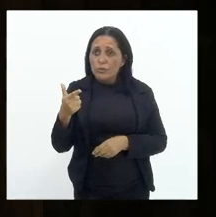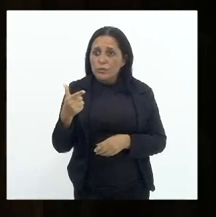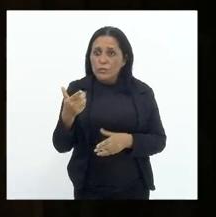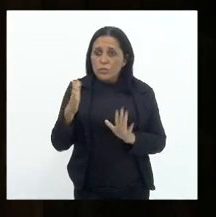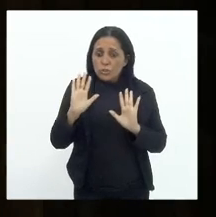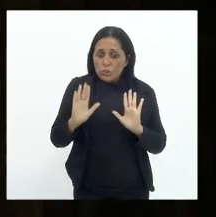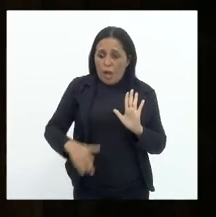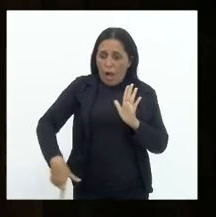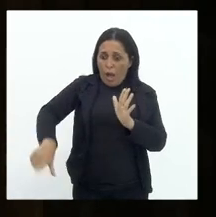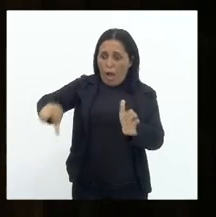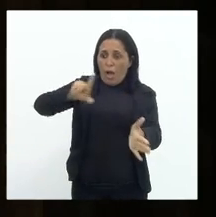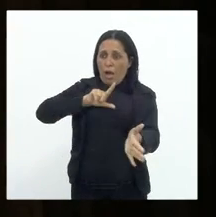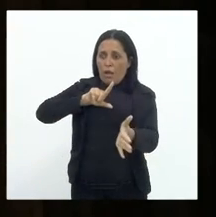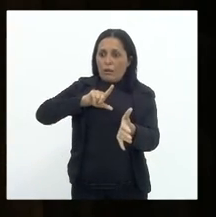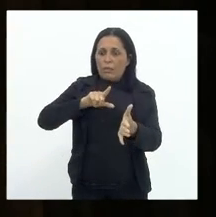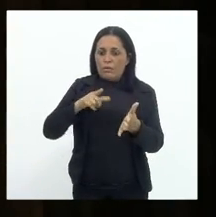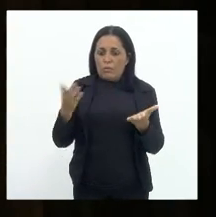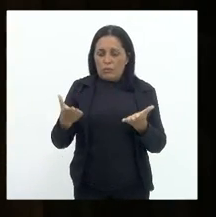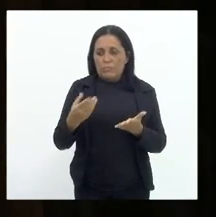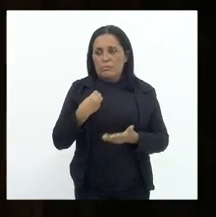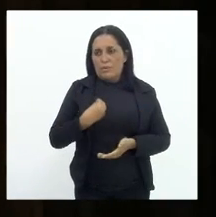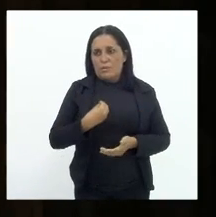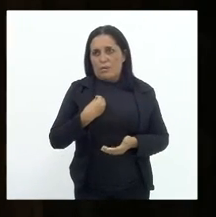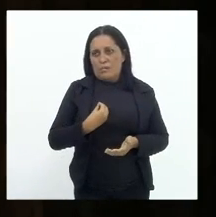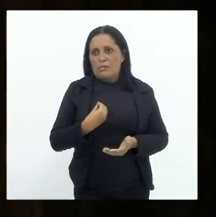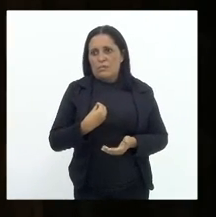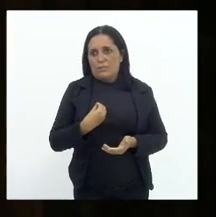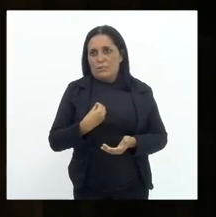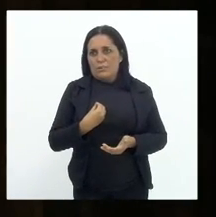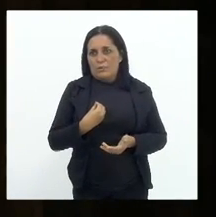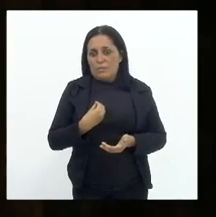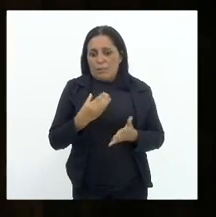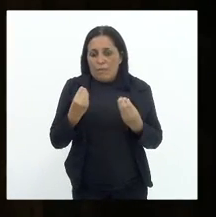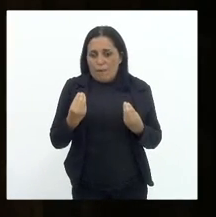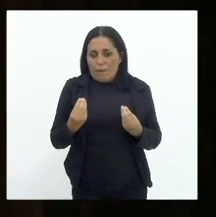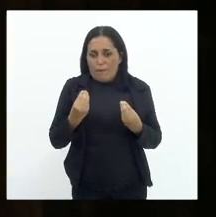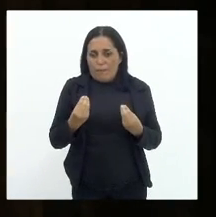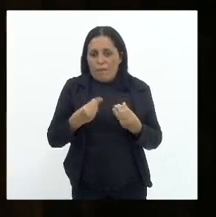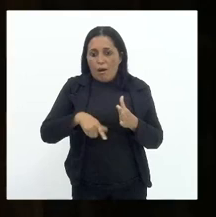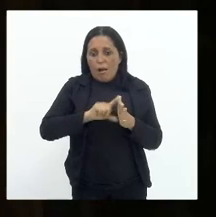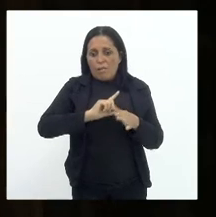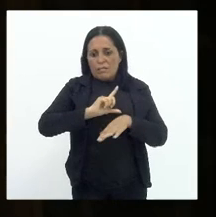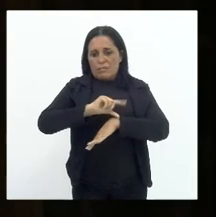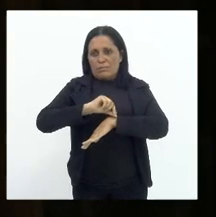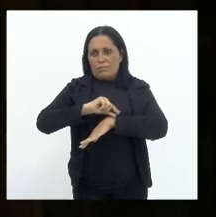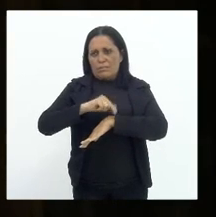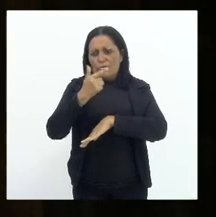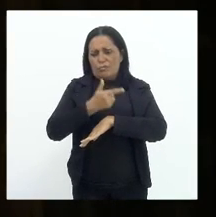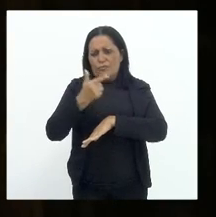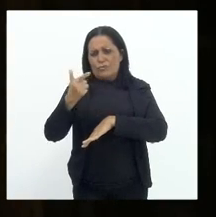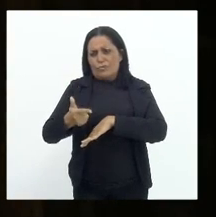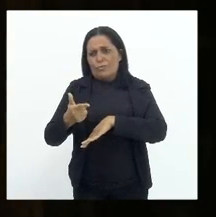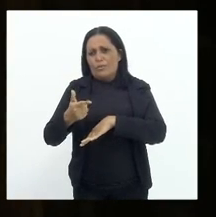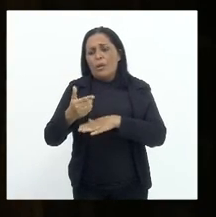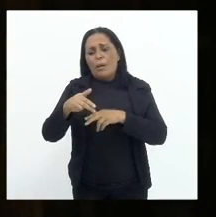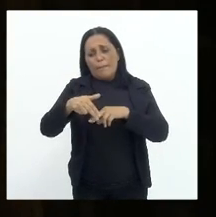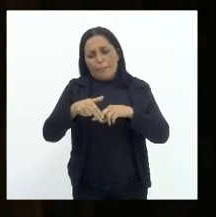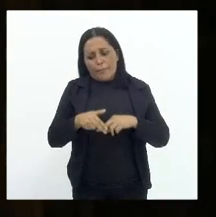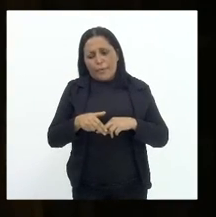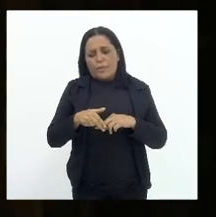antecipadas para os tempos presentes, muito antes da hora. Por isso, senhora presidente,